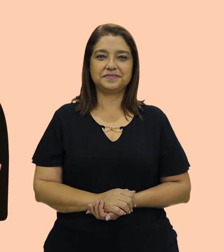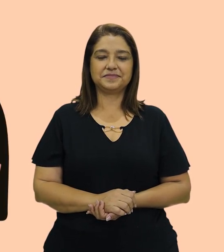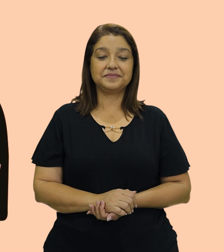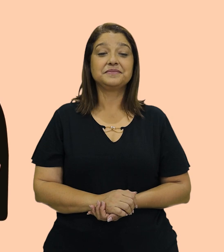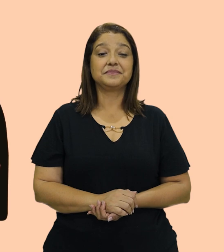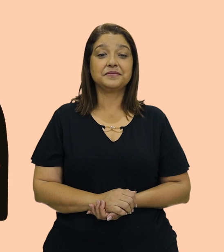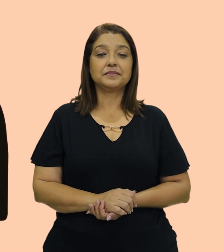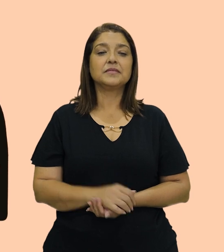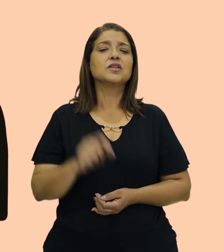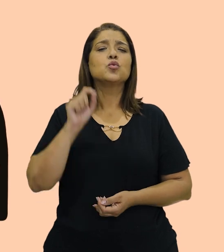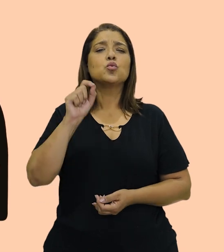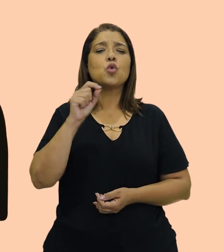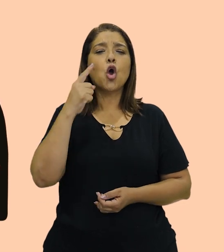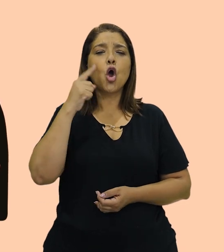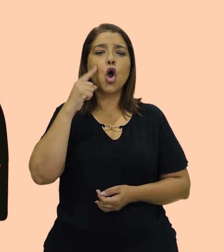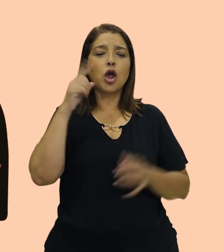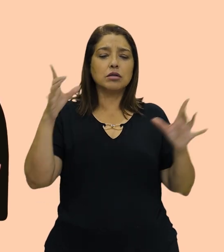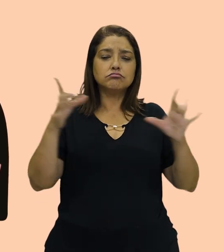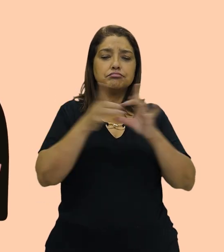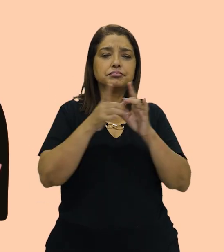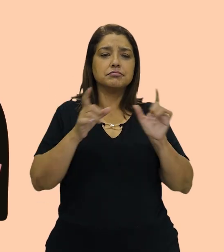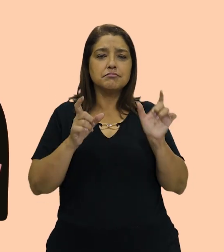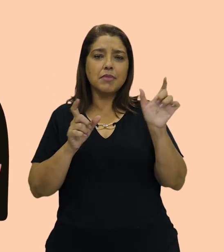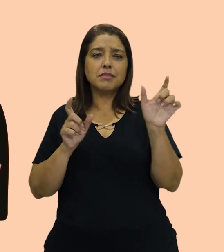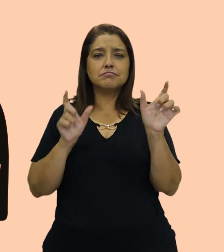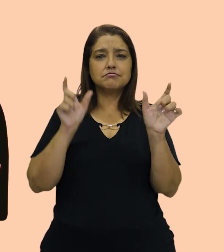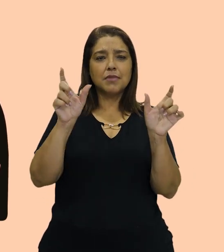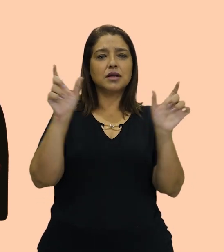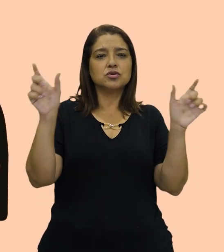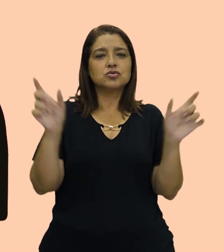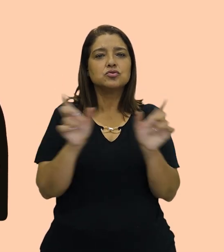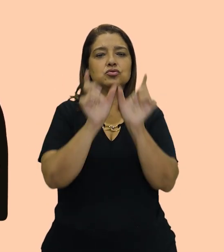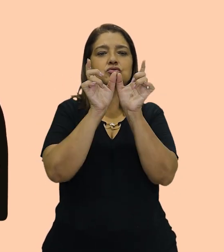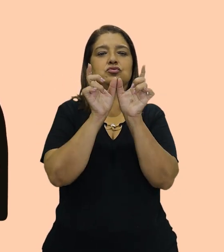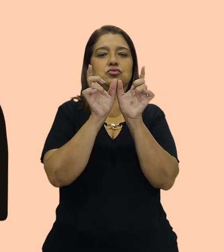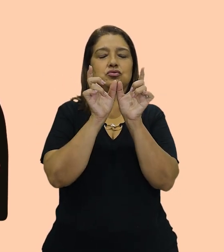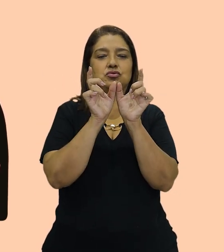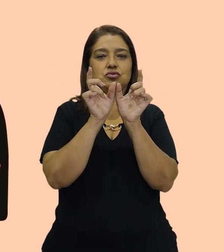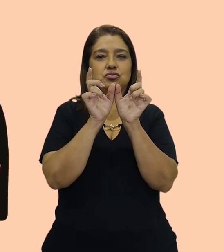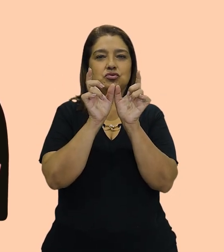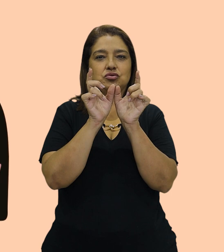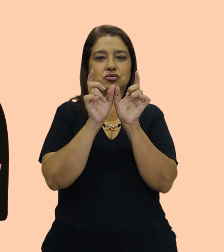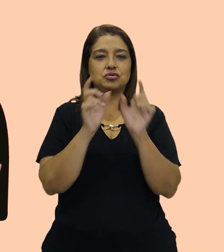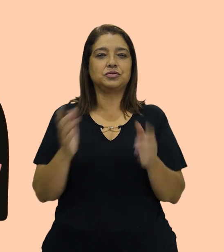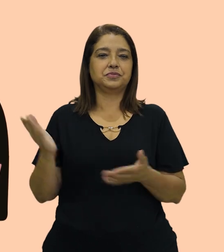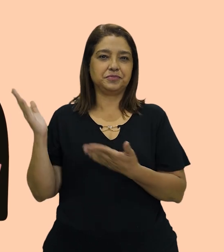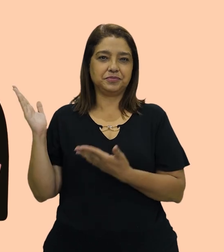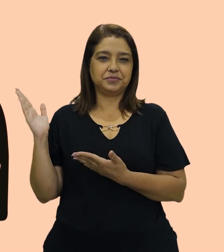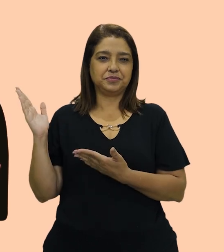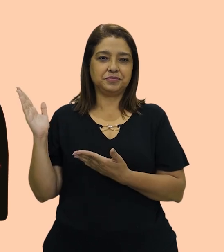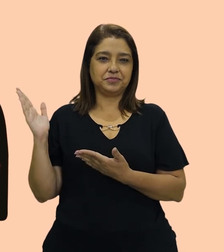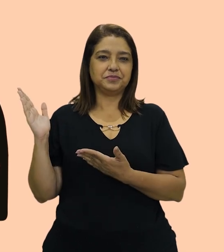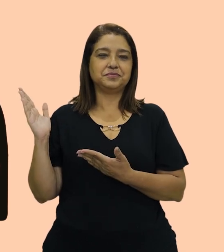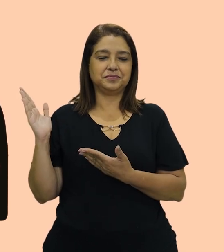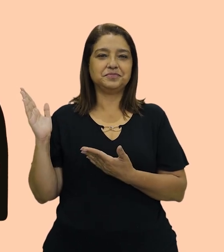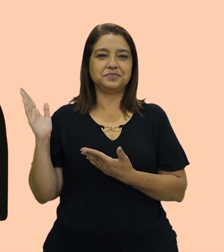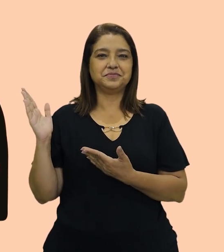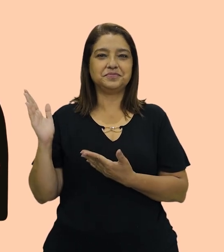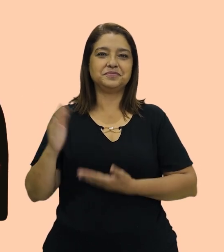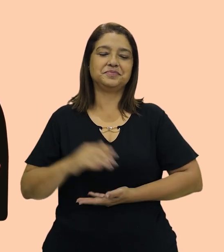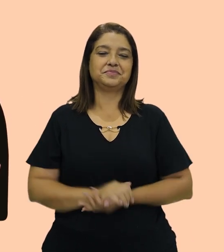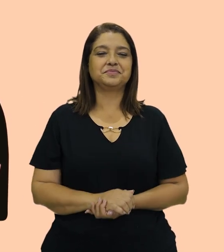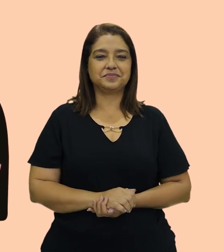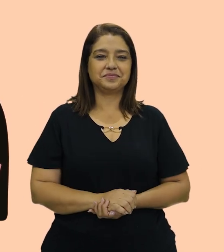E a junção? E quando é mother and father together? Então, nós temos parents.